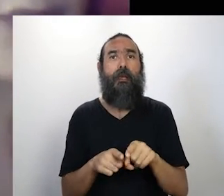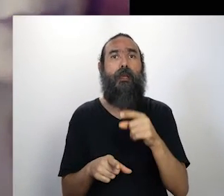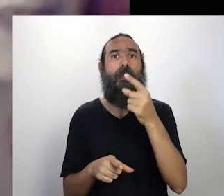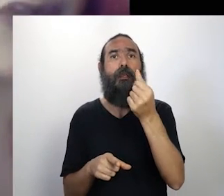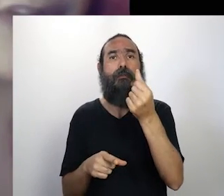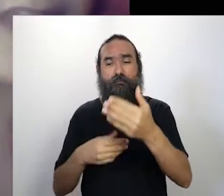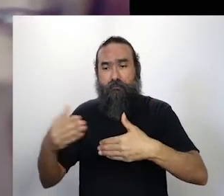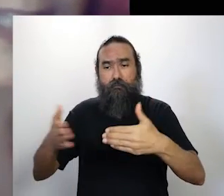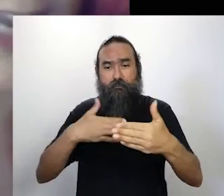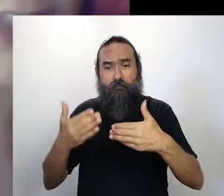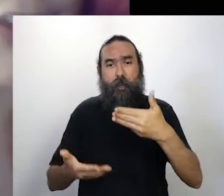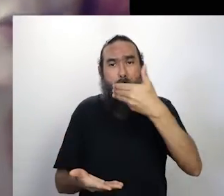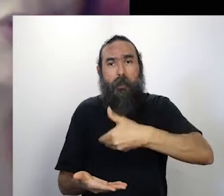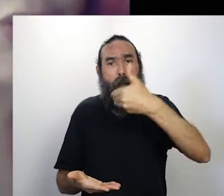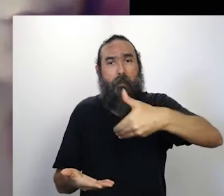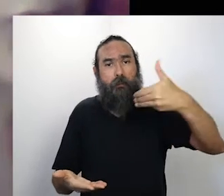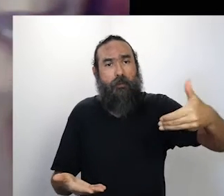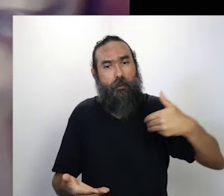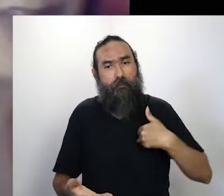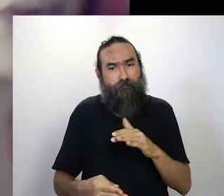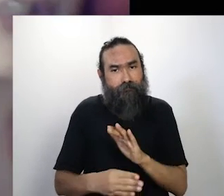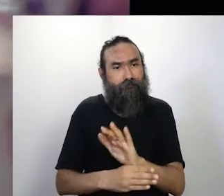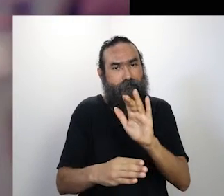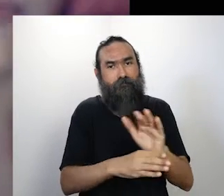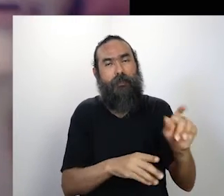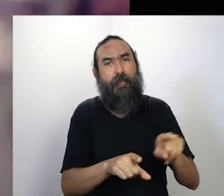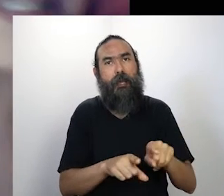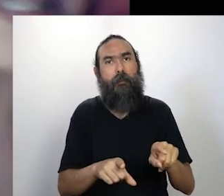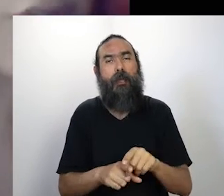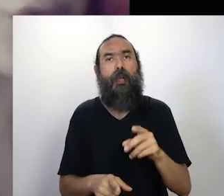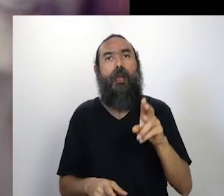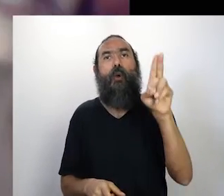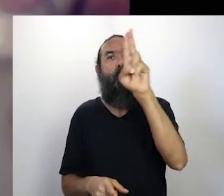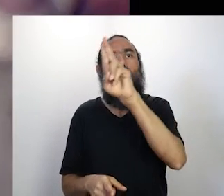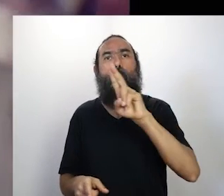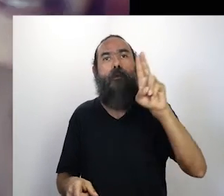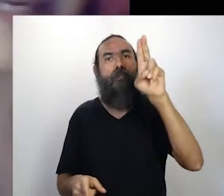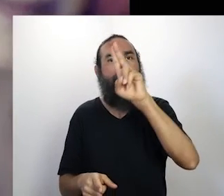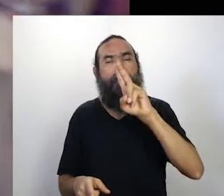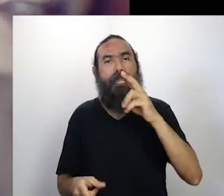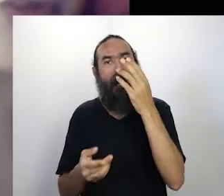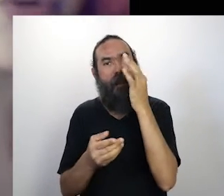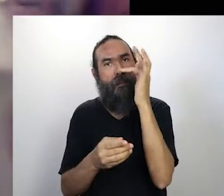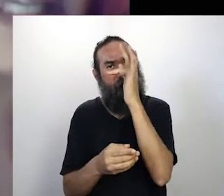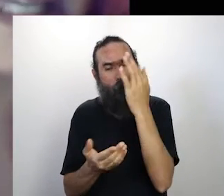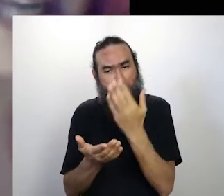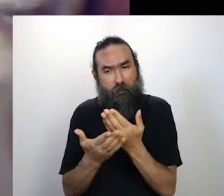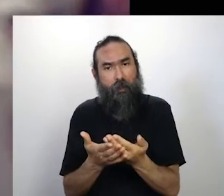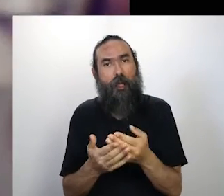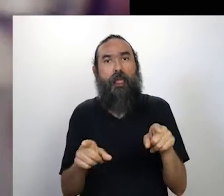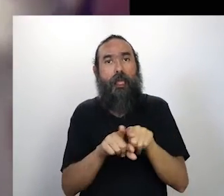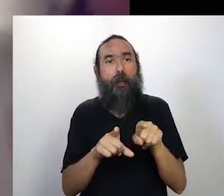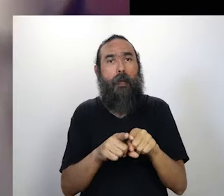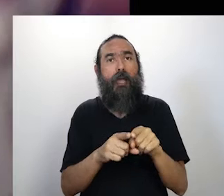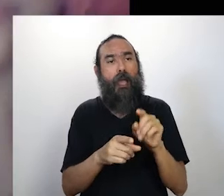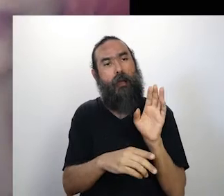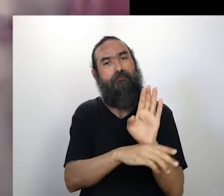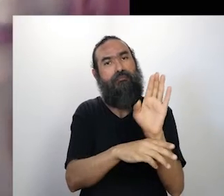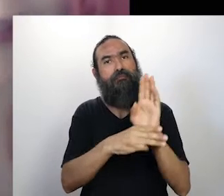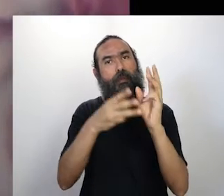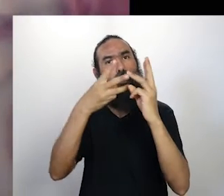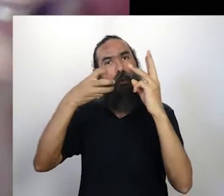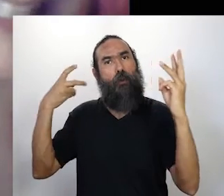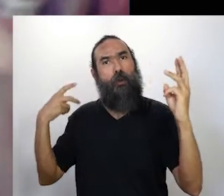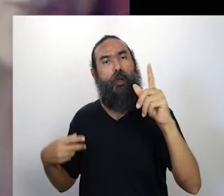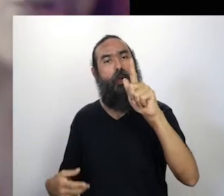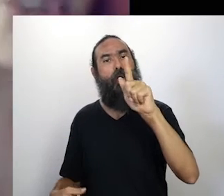que eu tenho pela Universidade de Dourados, é um pessoal bastante atuante que também trabalha bastante com os Guarani Caioá, que é um grupo que